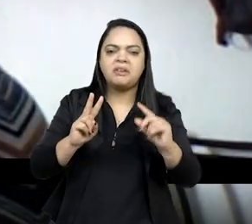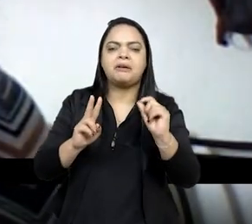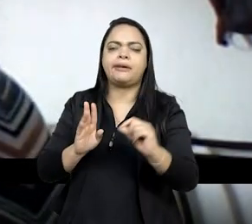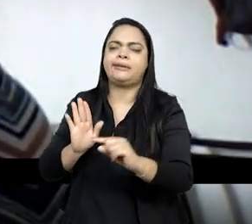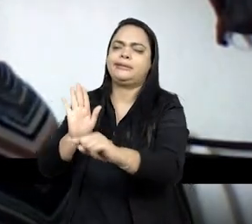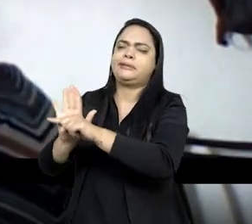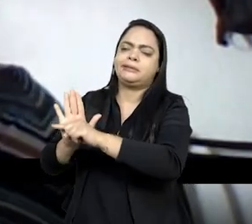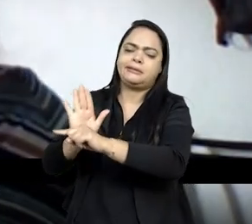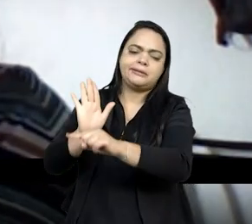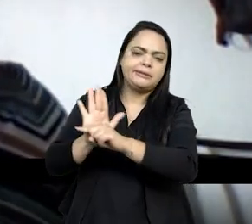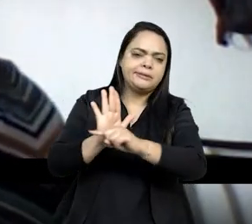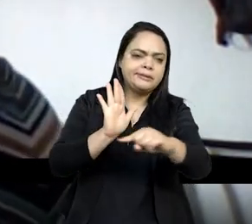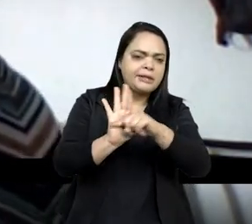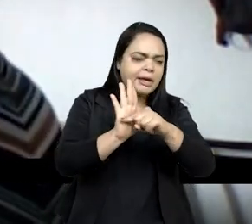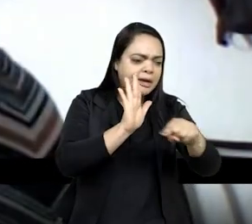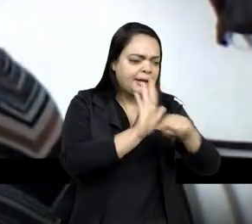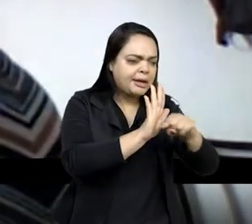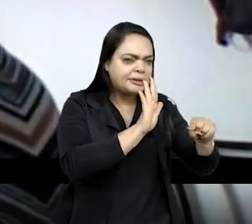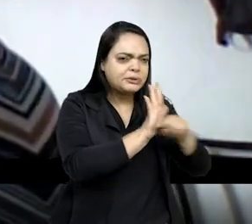negacionismos